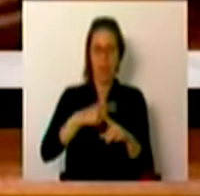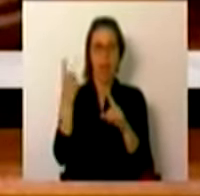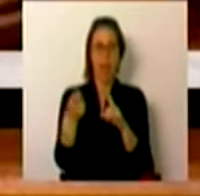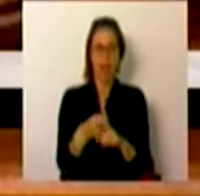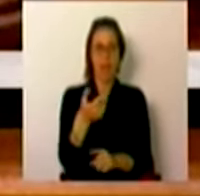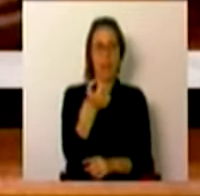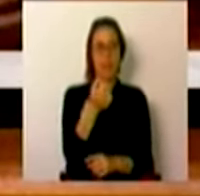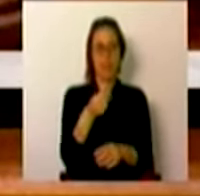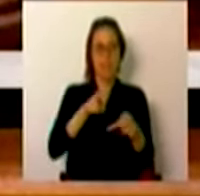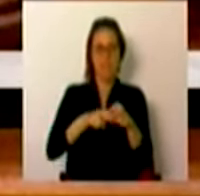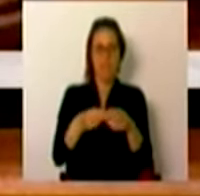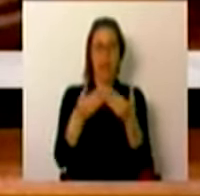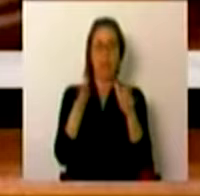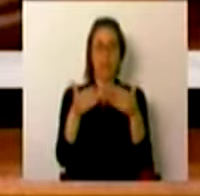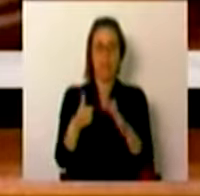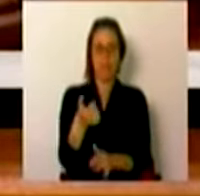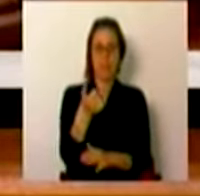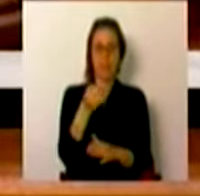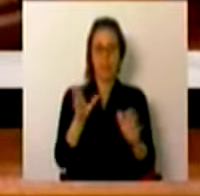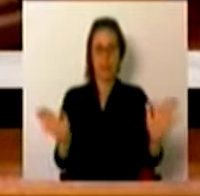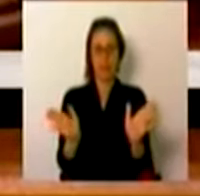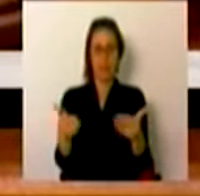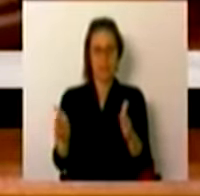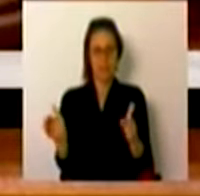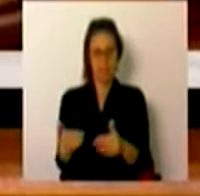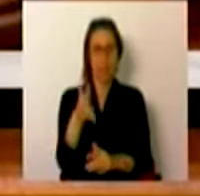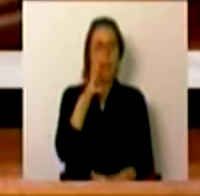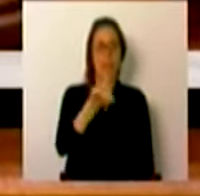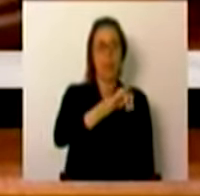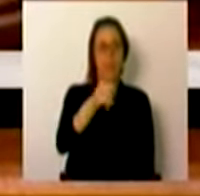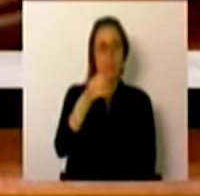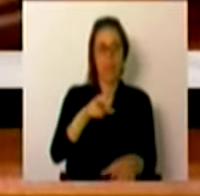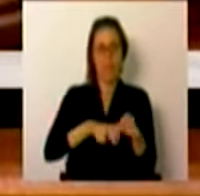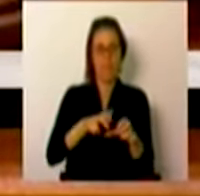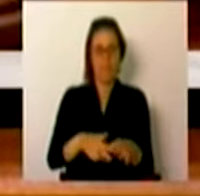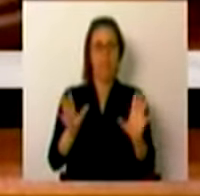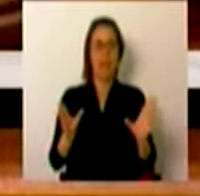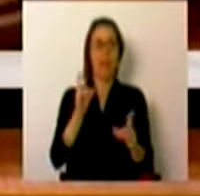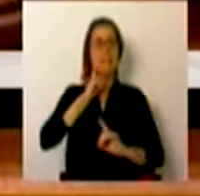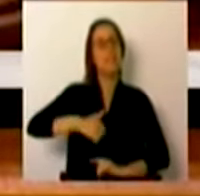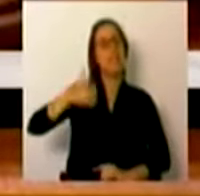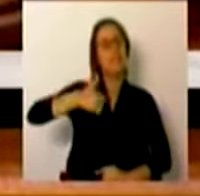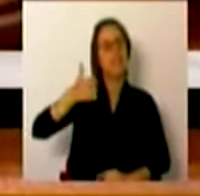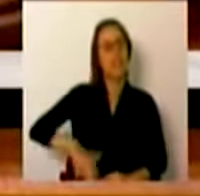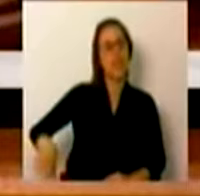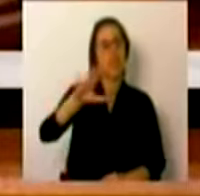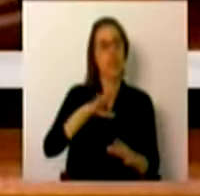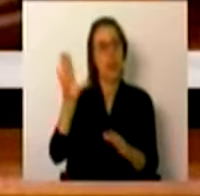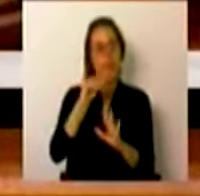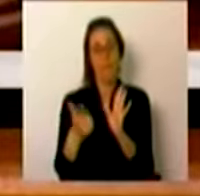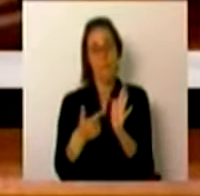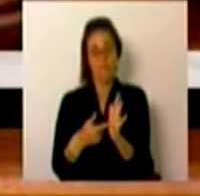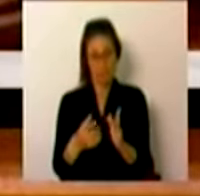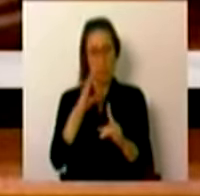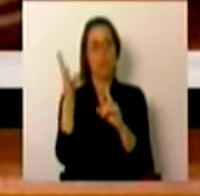letivo mais 50 salas e mais 1.250 vagas, primordialmente nas zonas com maior carência,